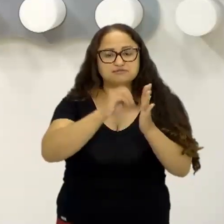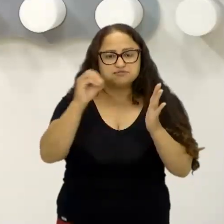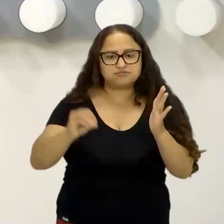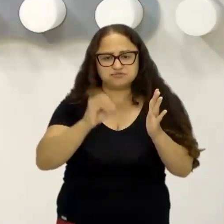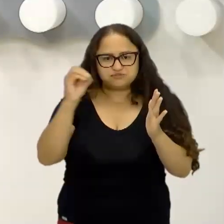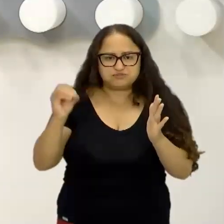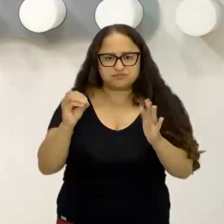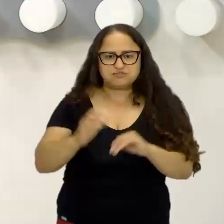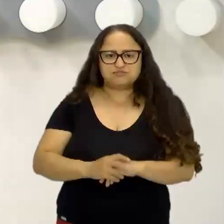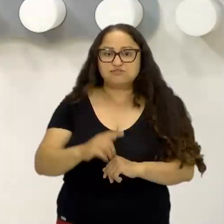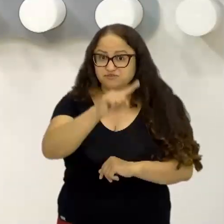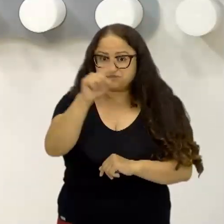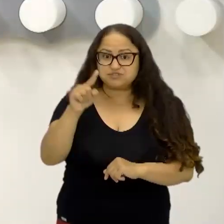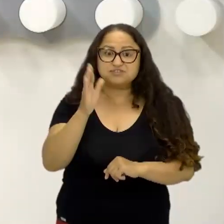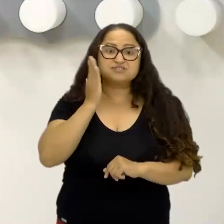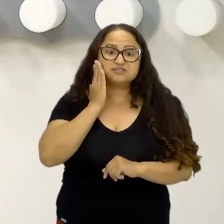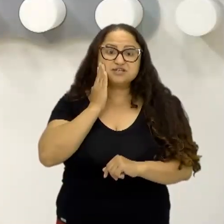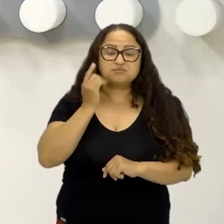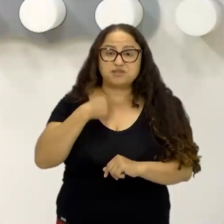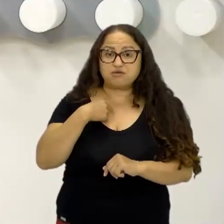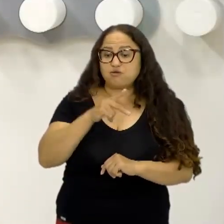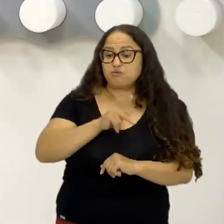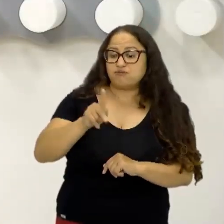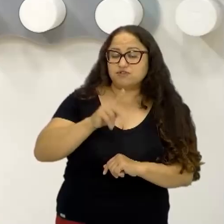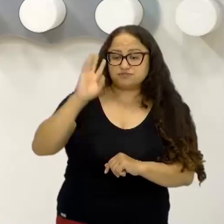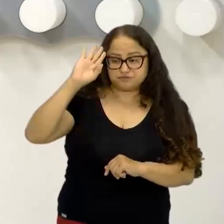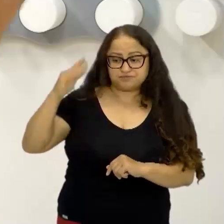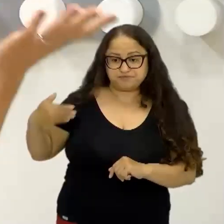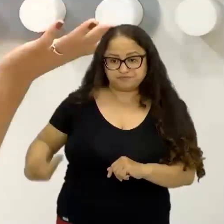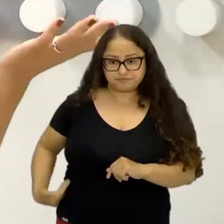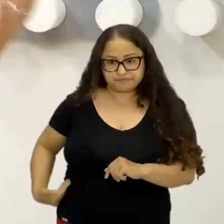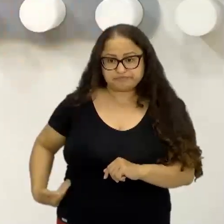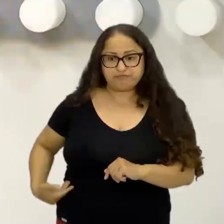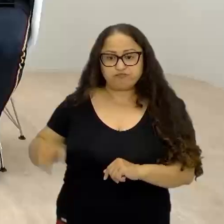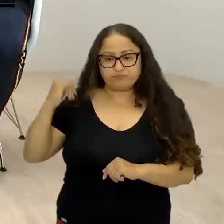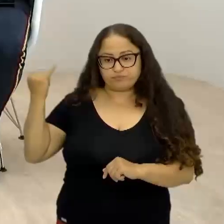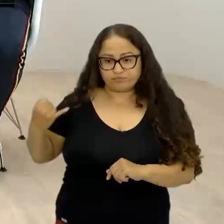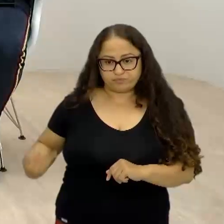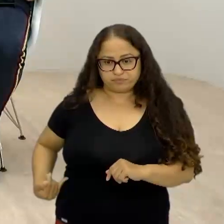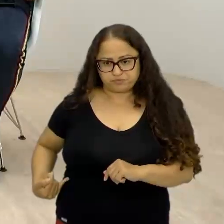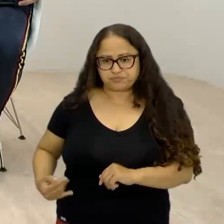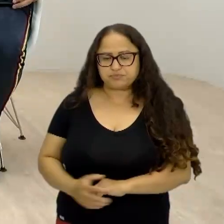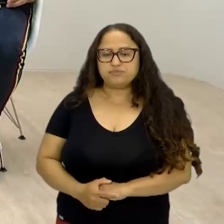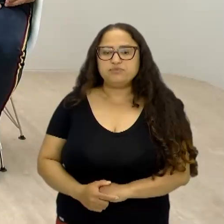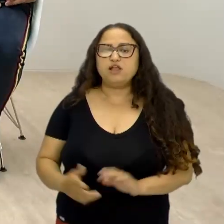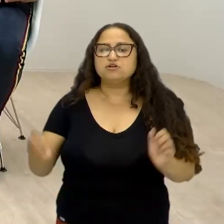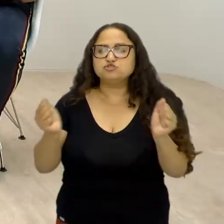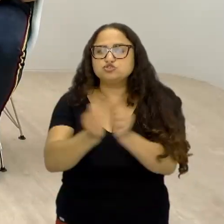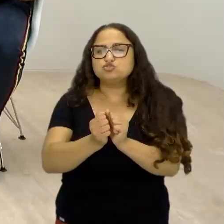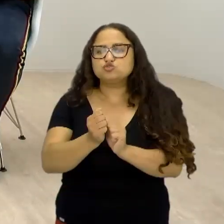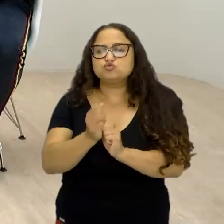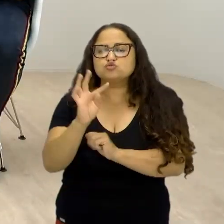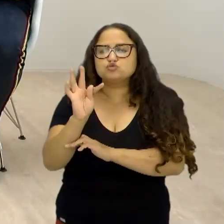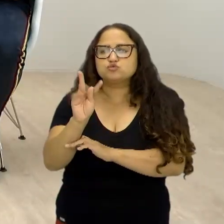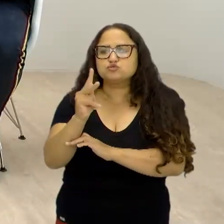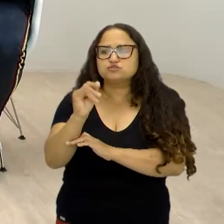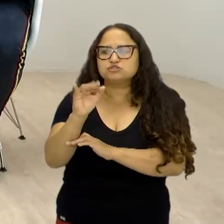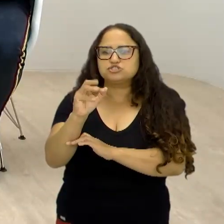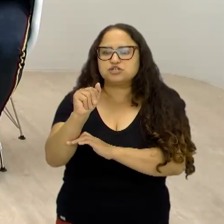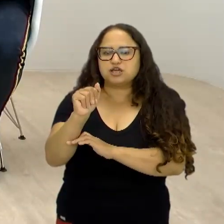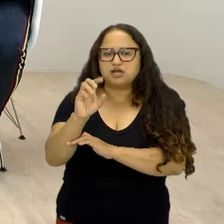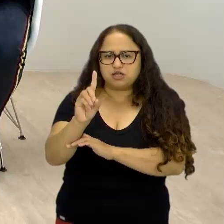sabem, eu sou a professora Jennifer e aqui nós estamos com o Thiago aqui para refletirmos,